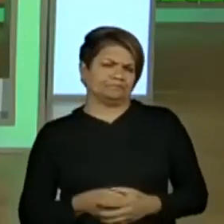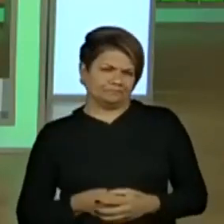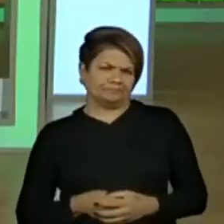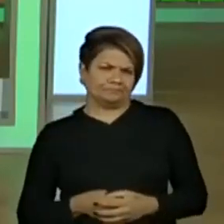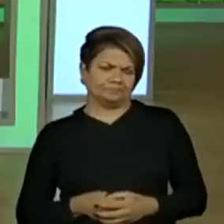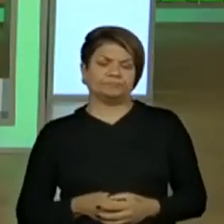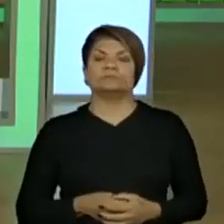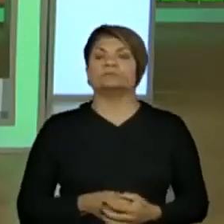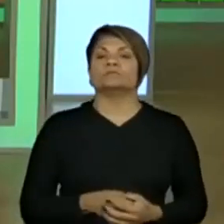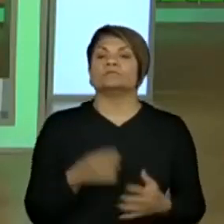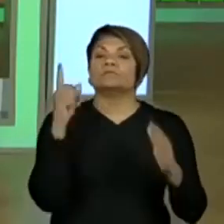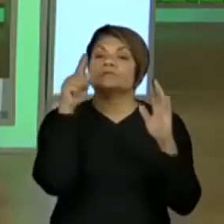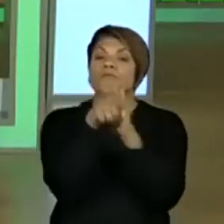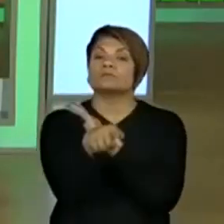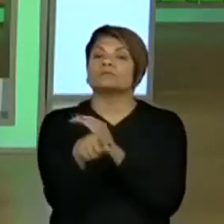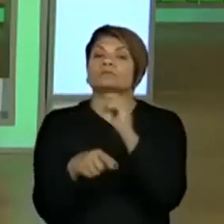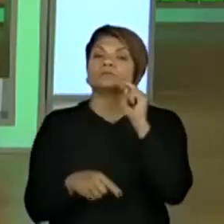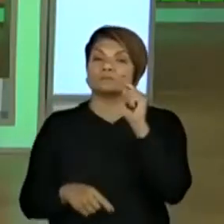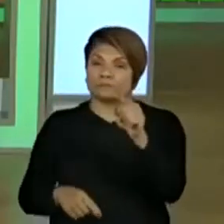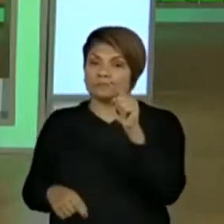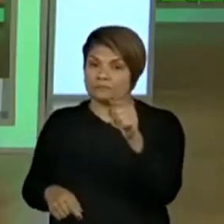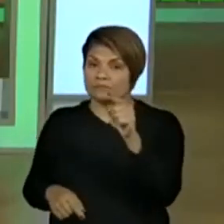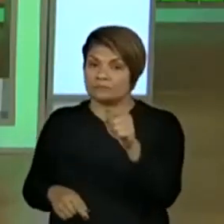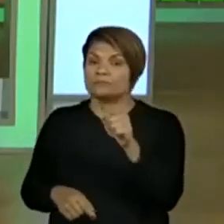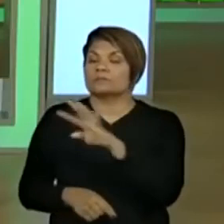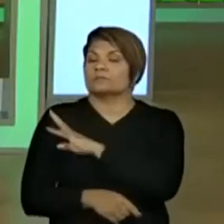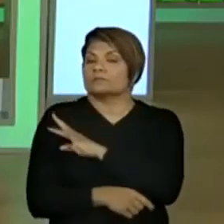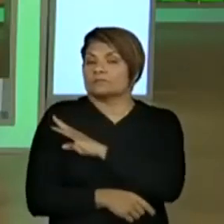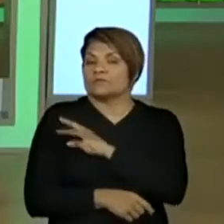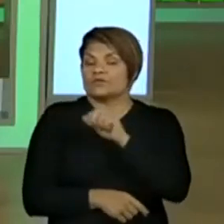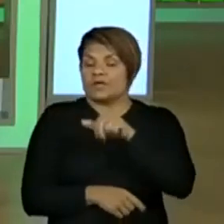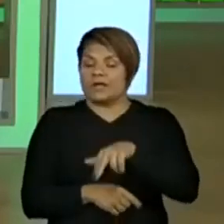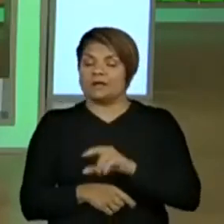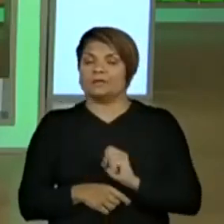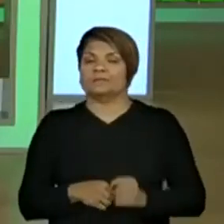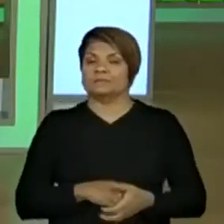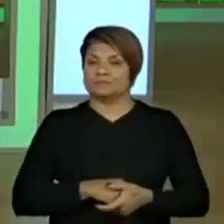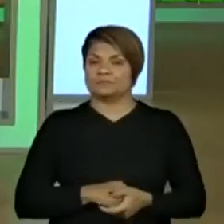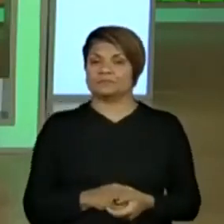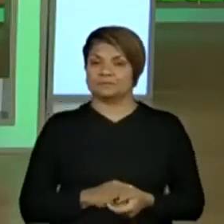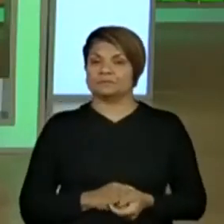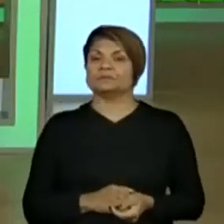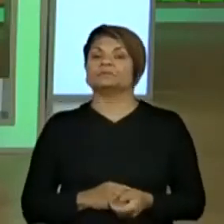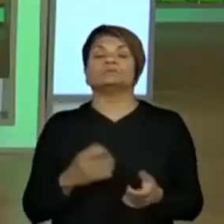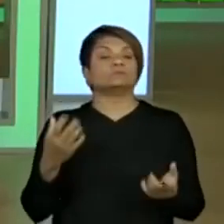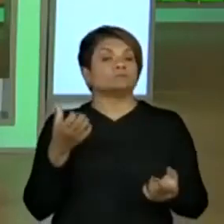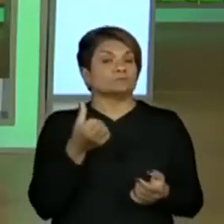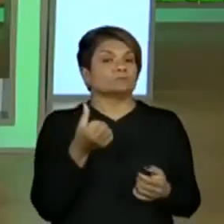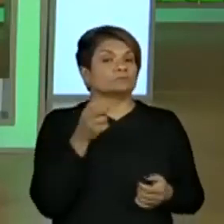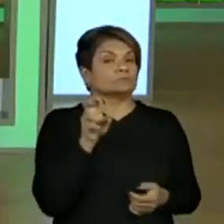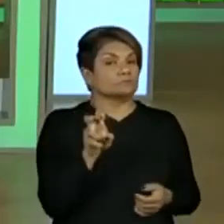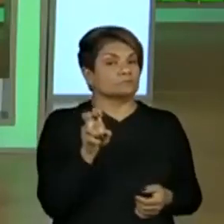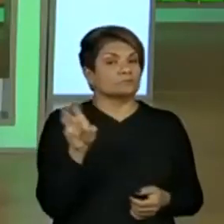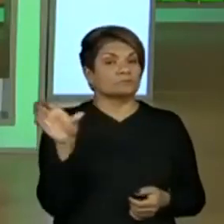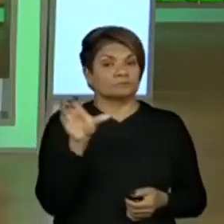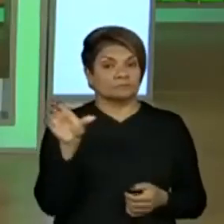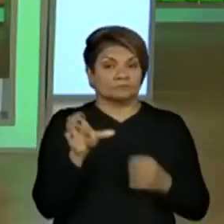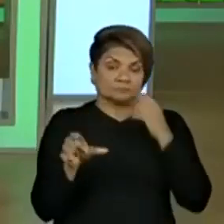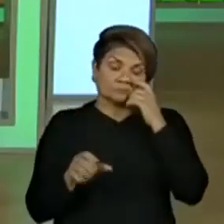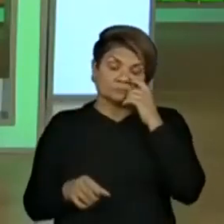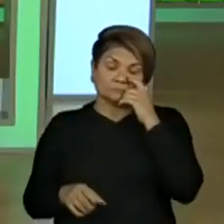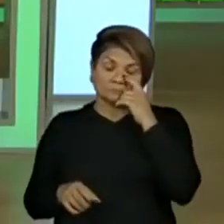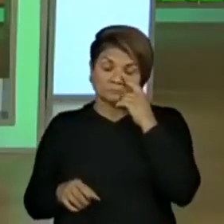Pergunta para você aí do quarto ano. Eu tenho 75 centavos. 75